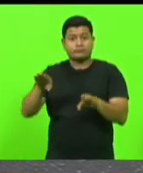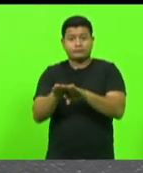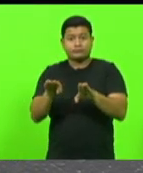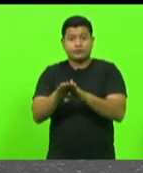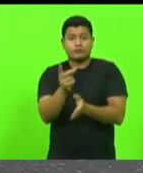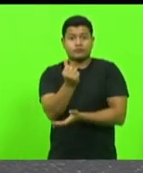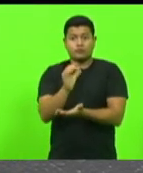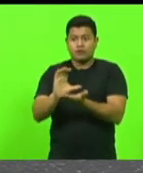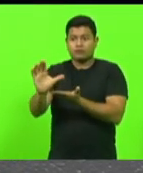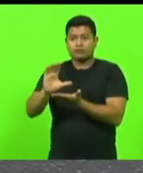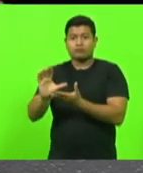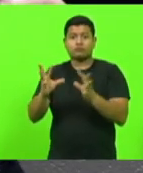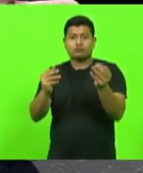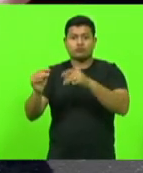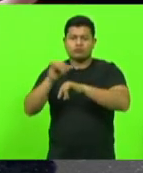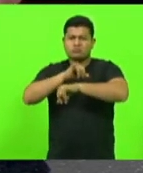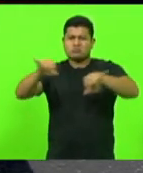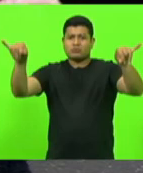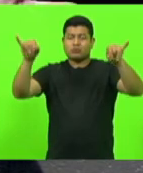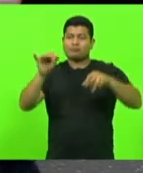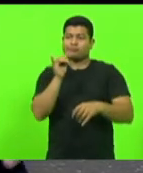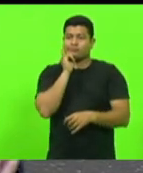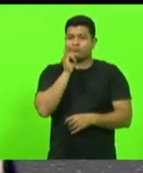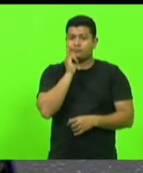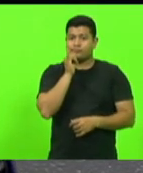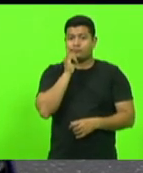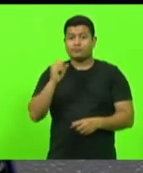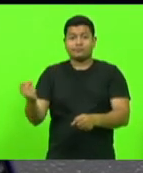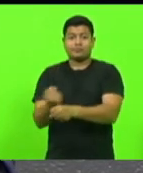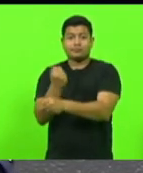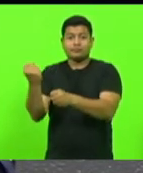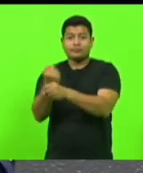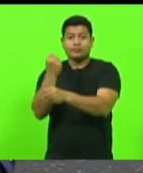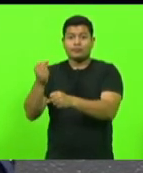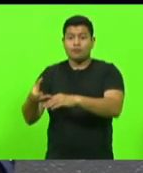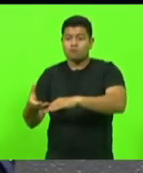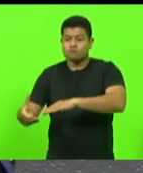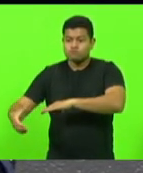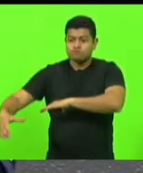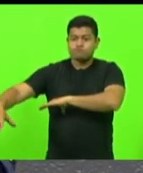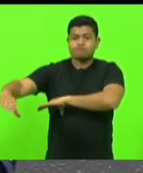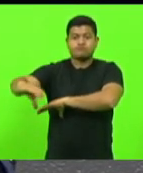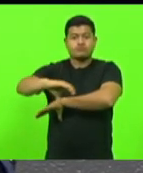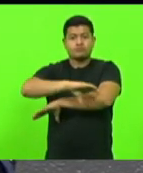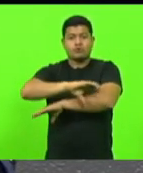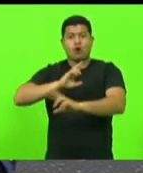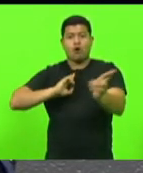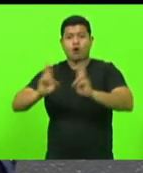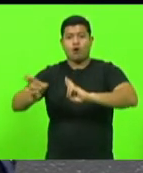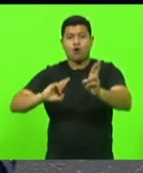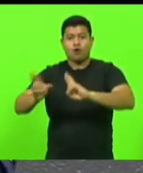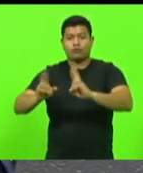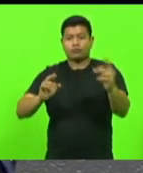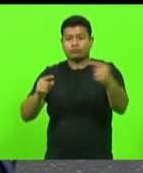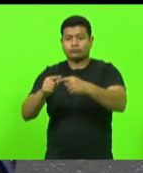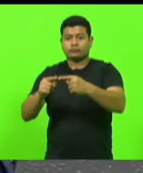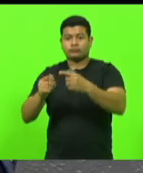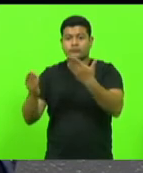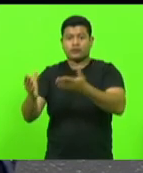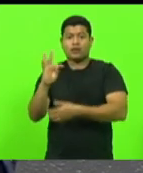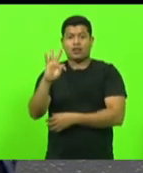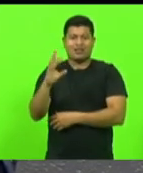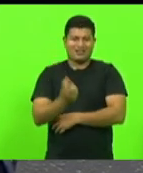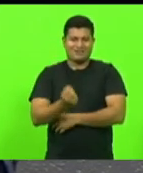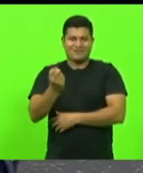que foram anunciados lá, como, por exemplo, a construção do contorno rodoviário de Treze Tilhas, que é uma obra também